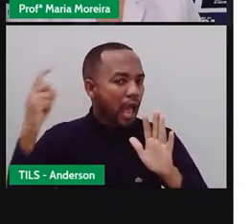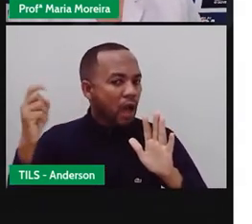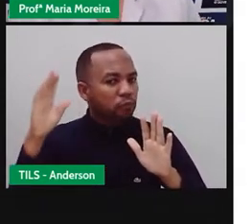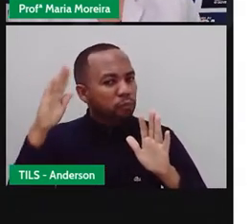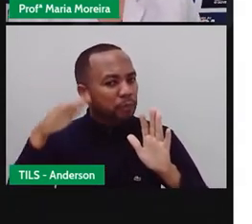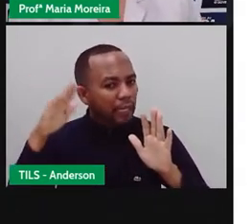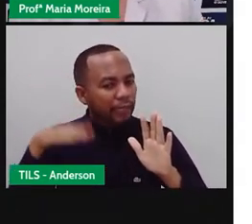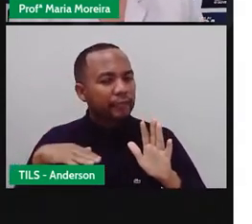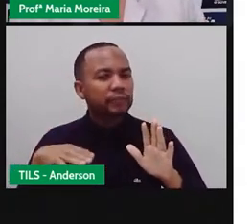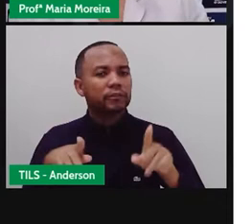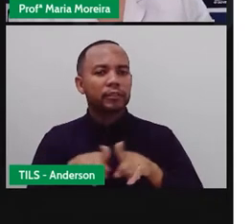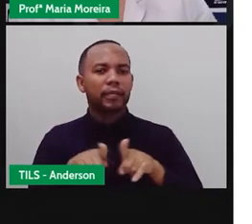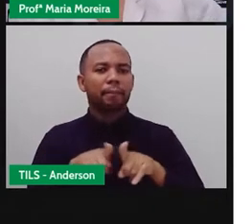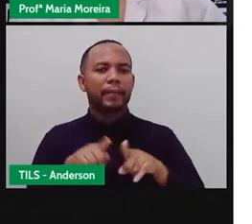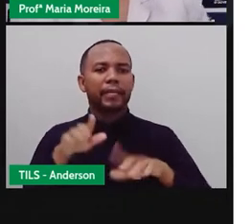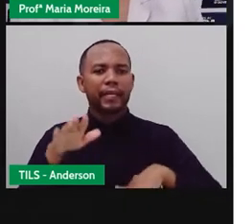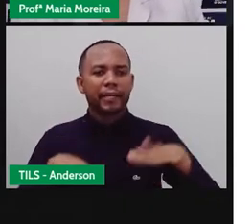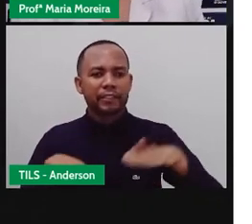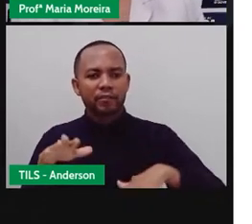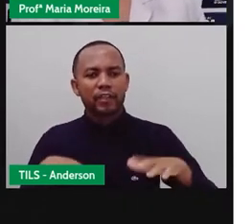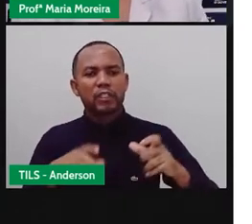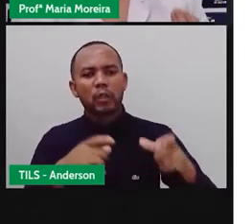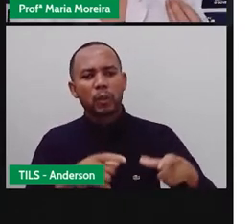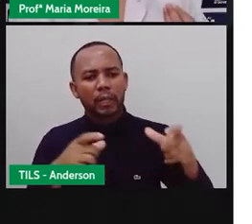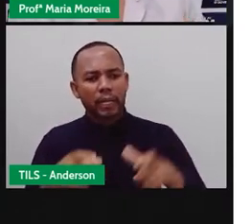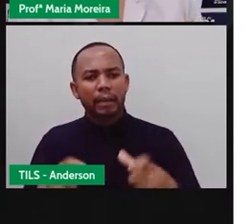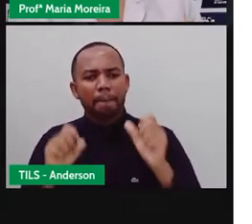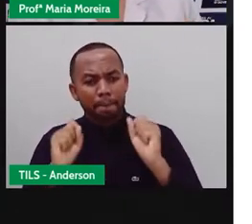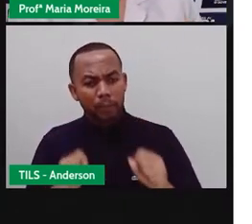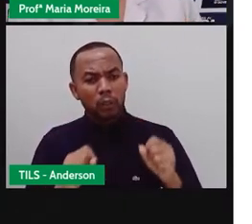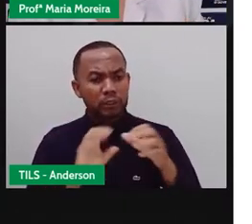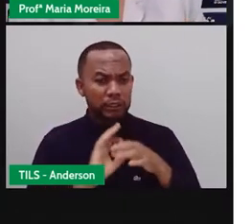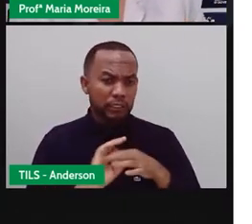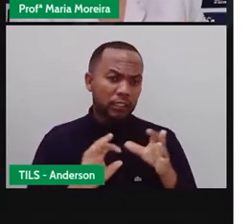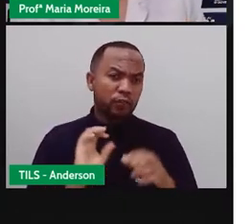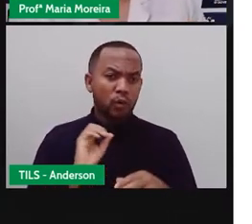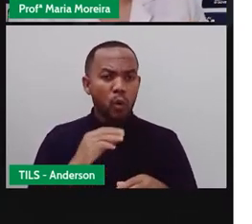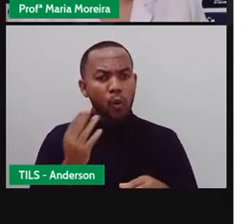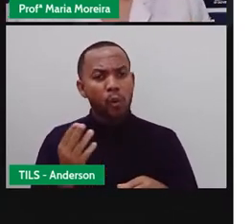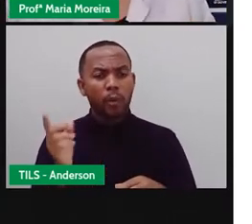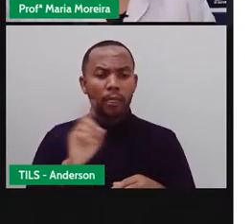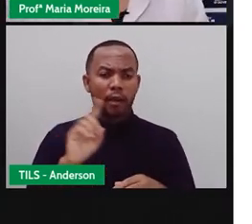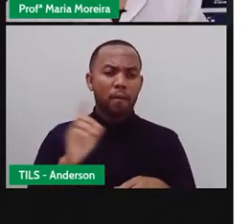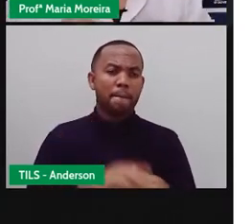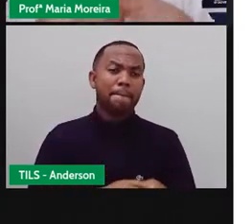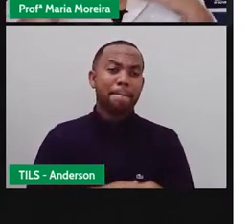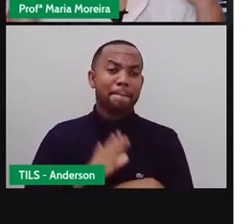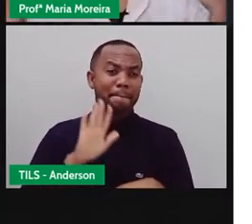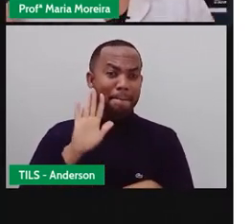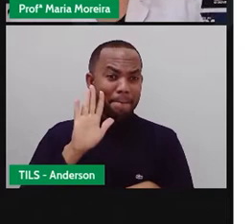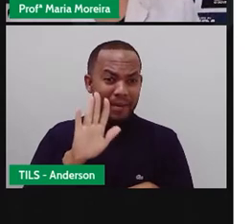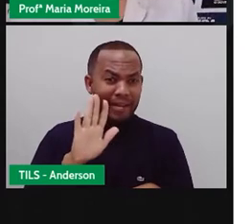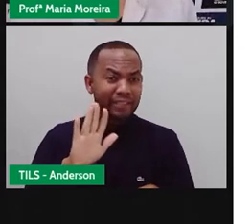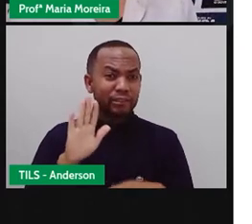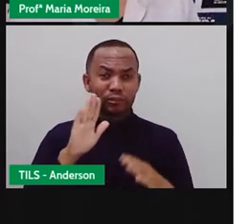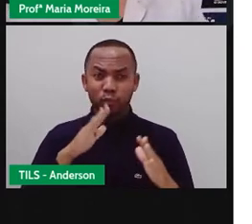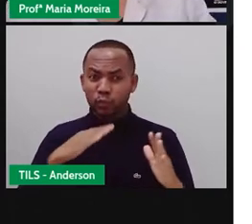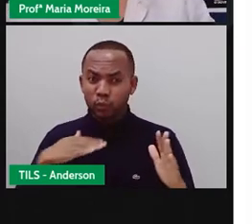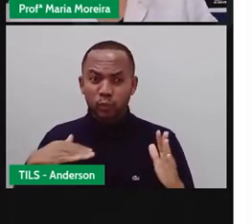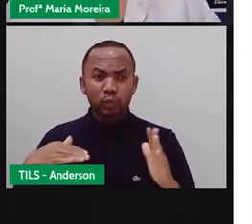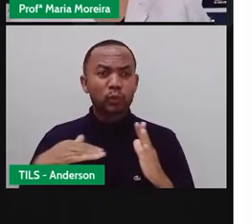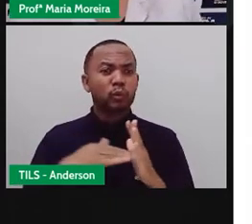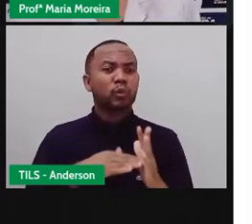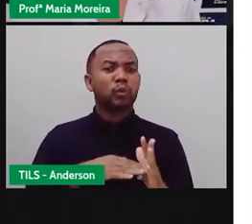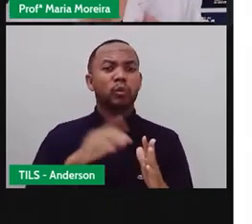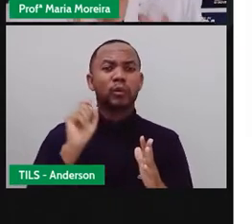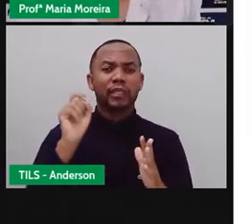Por quê? Para não incomodar tanto os moradores. Mas, né, apesar de tudo isso aí, o